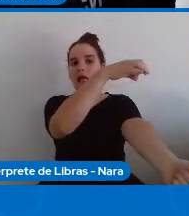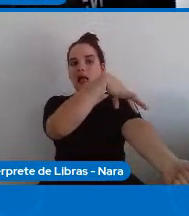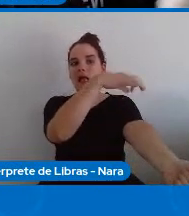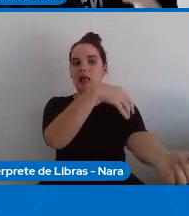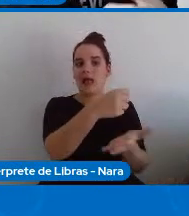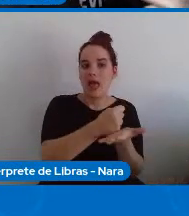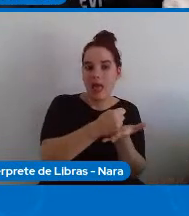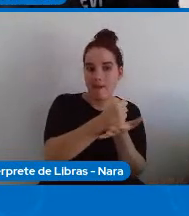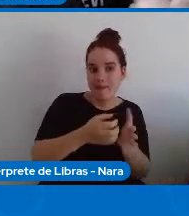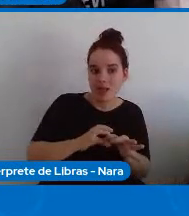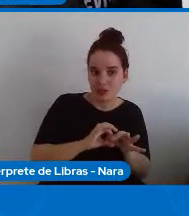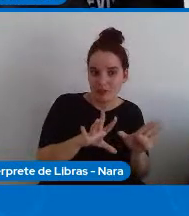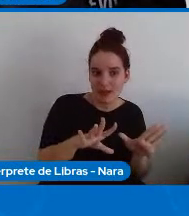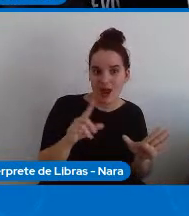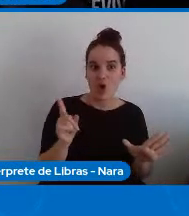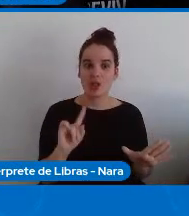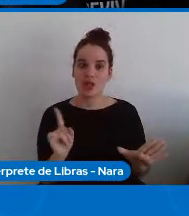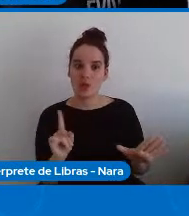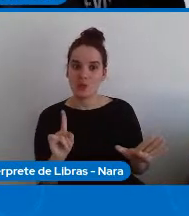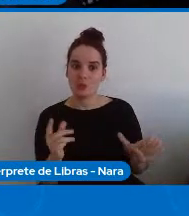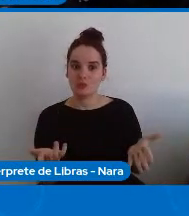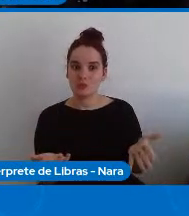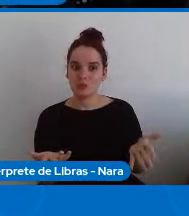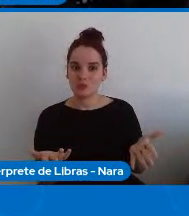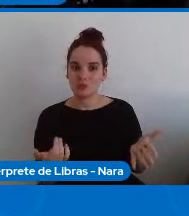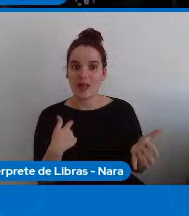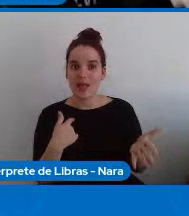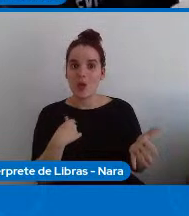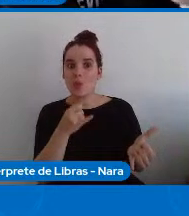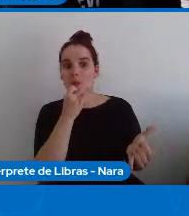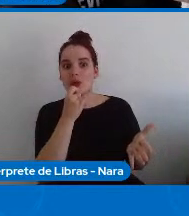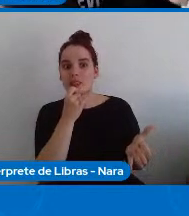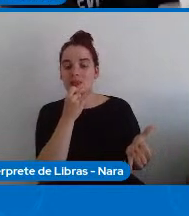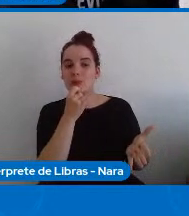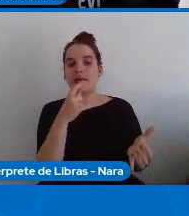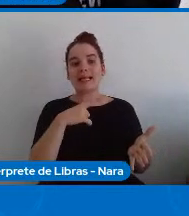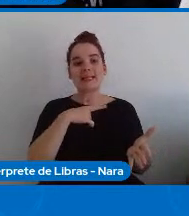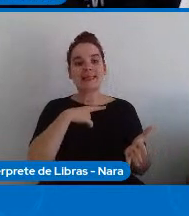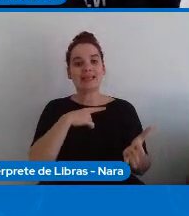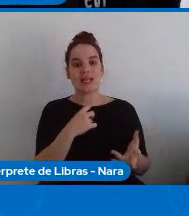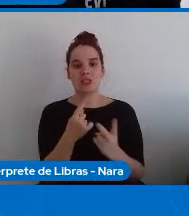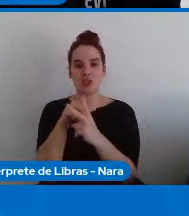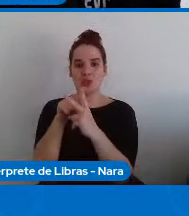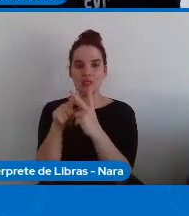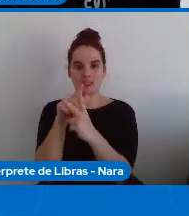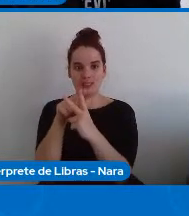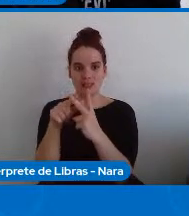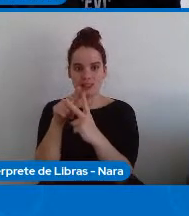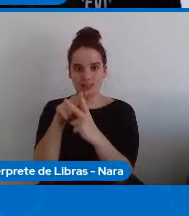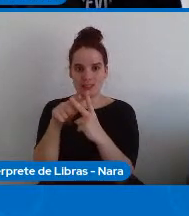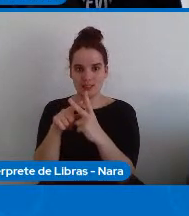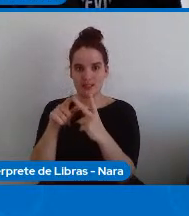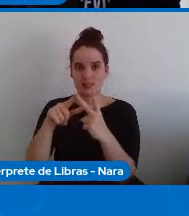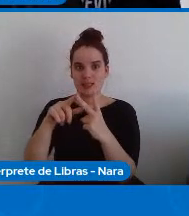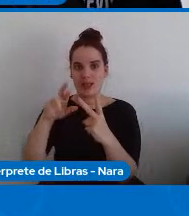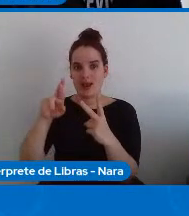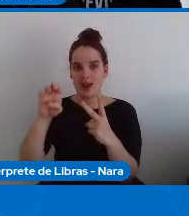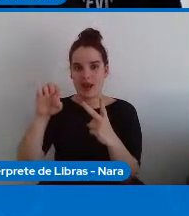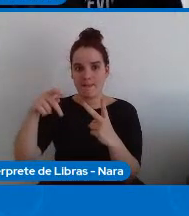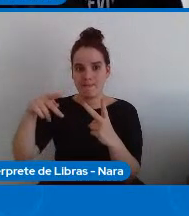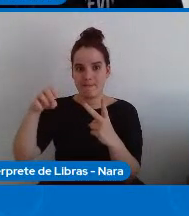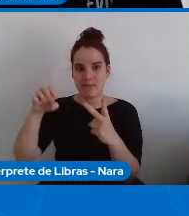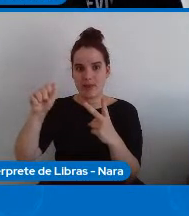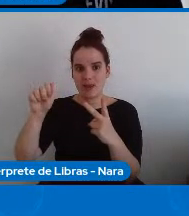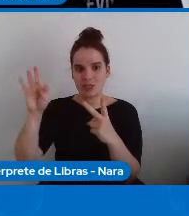a diferença no while você testa e libera a medicação no repeat você libera a medicação e aí você testa